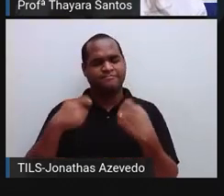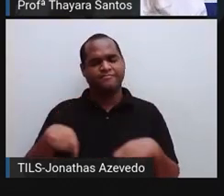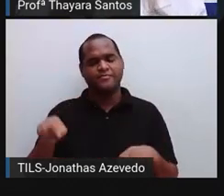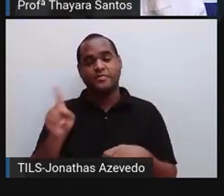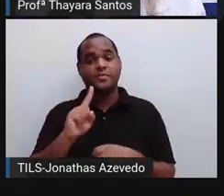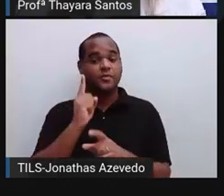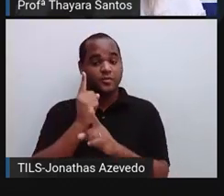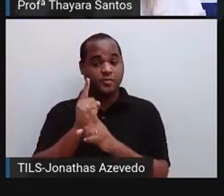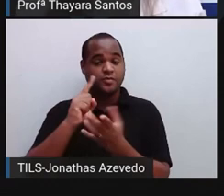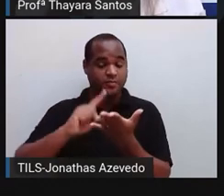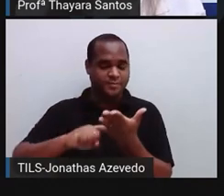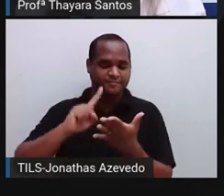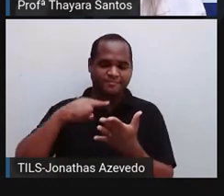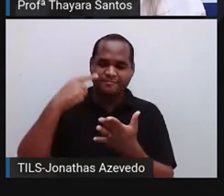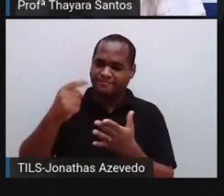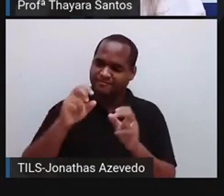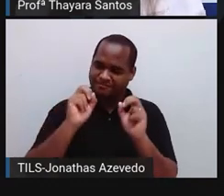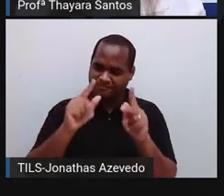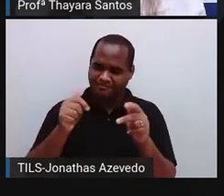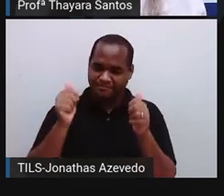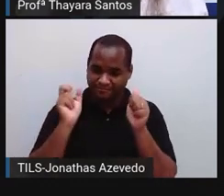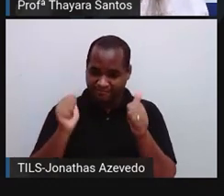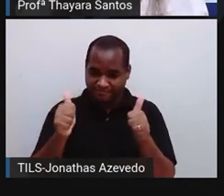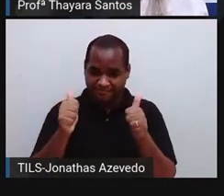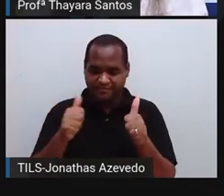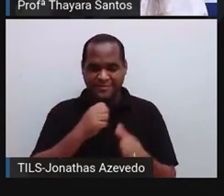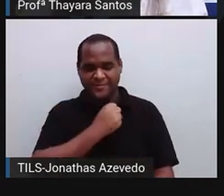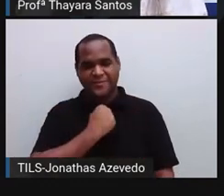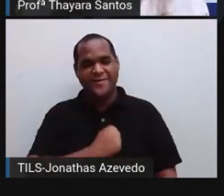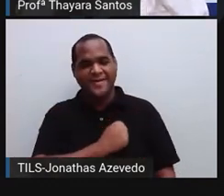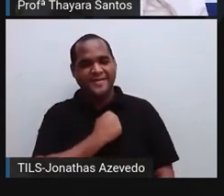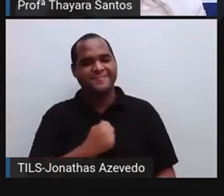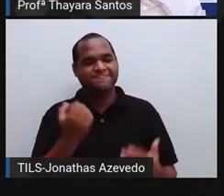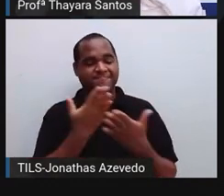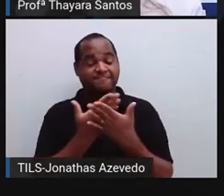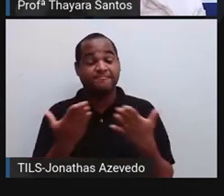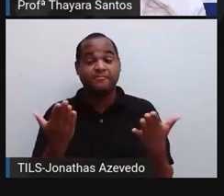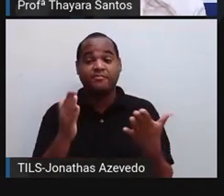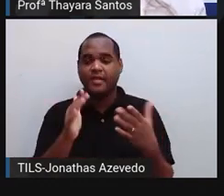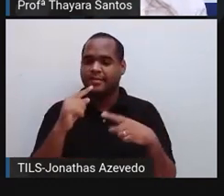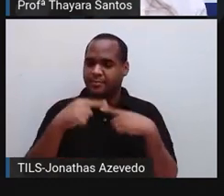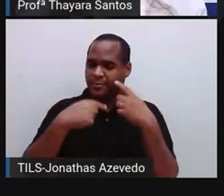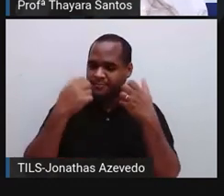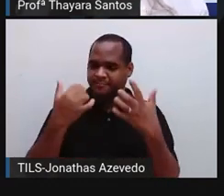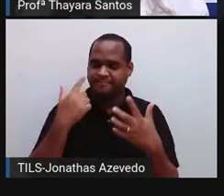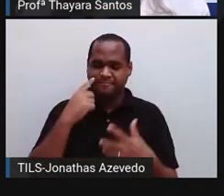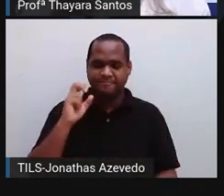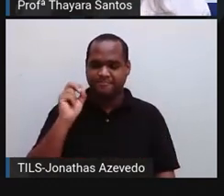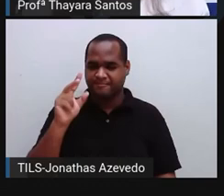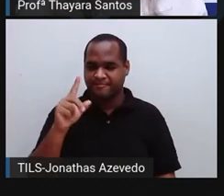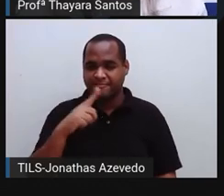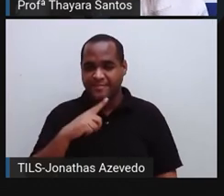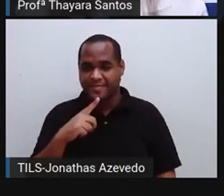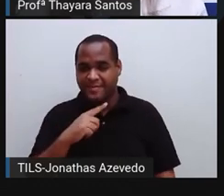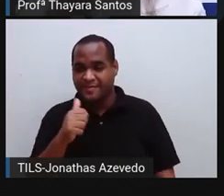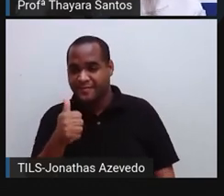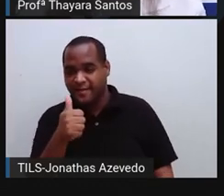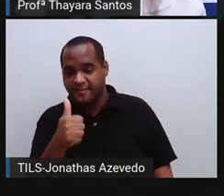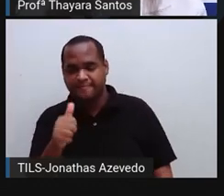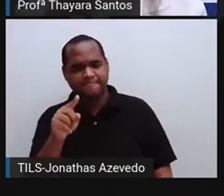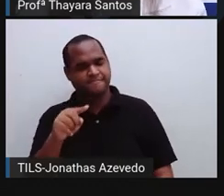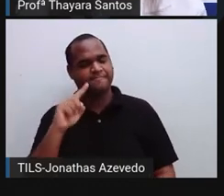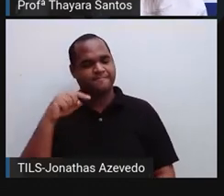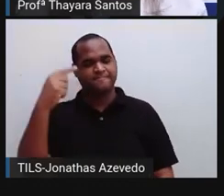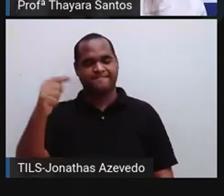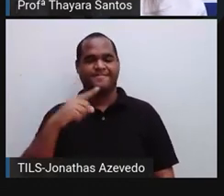encontro marcado muito em breve na nossa próxima aula. Vou estar aqui morrendo de saudade de vocês, mas daqui a pouco a gente se vê de novo, tá? Então, até a